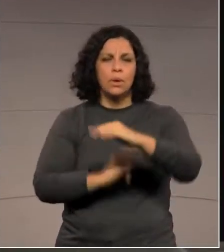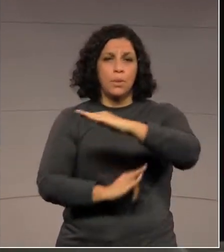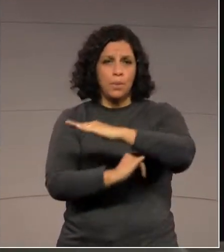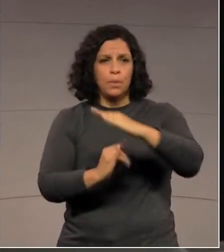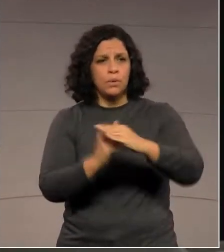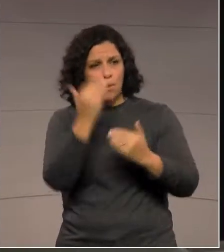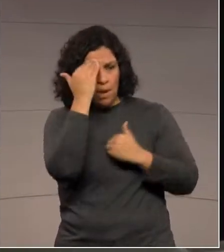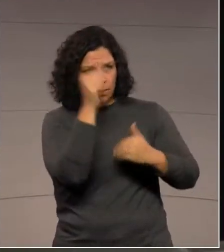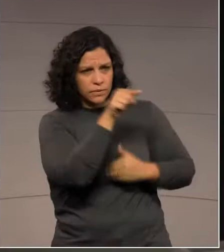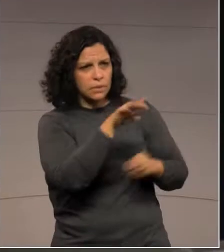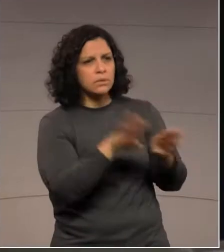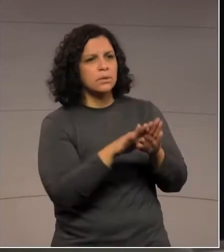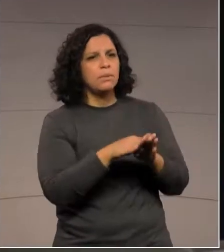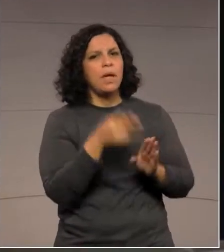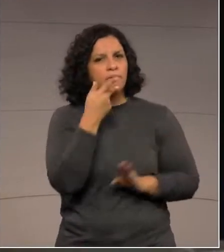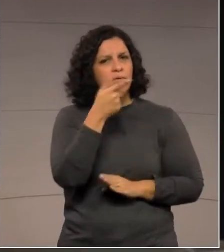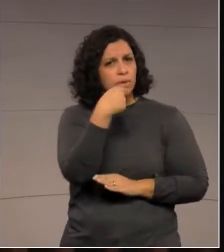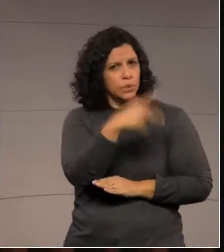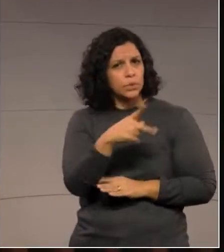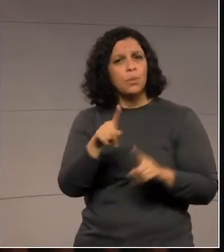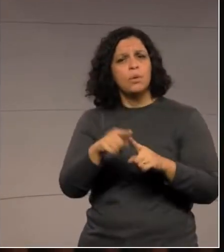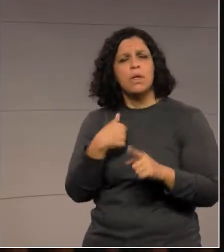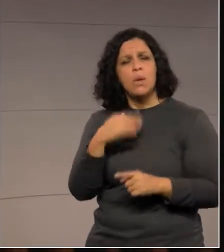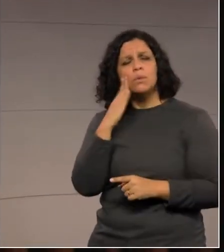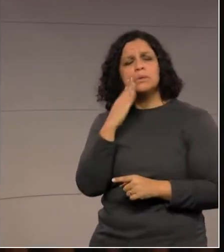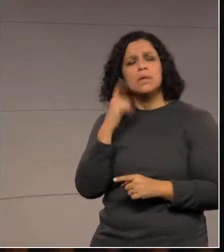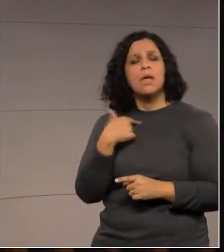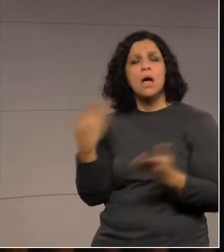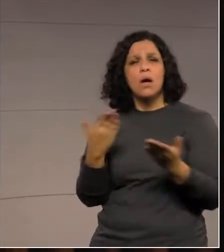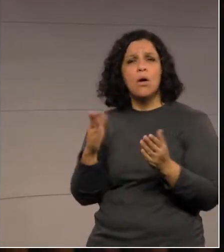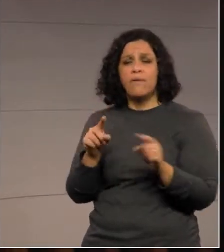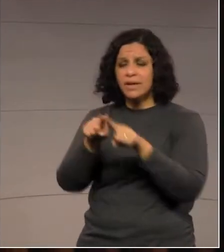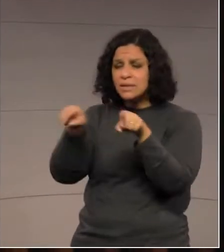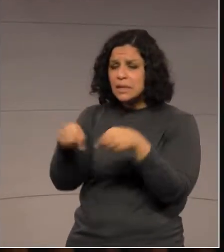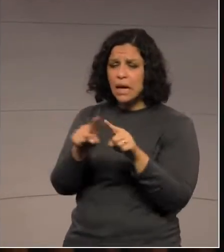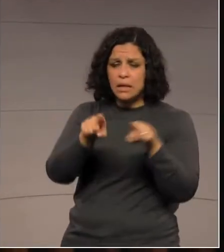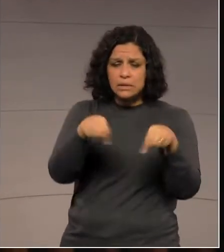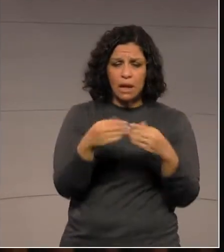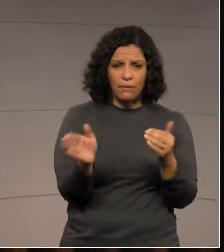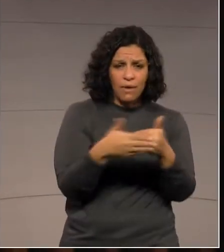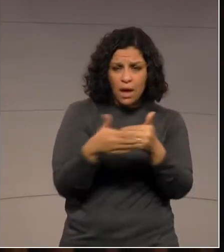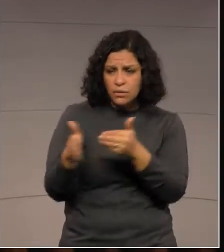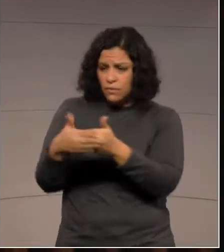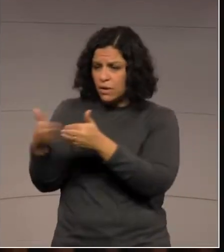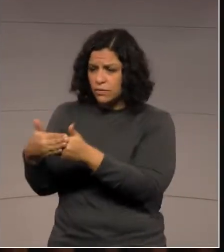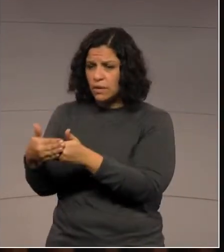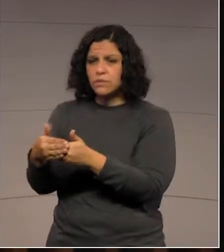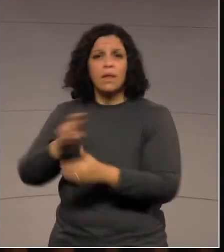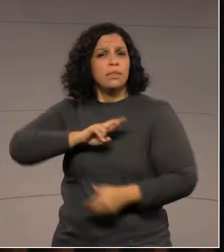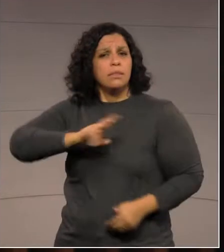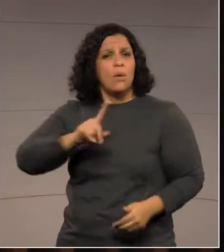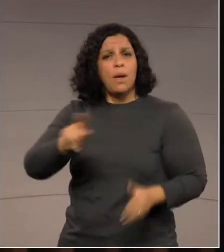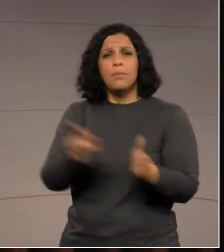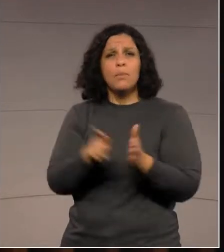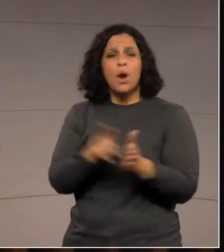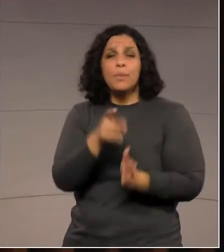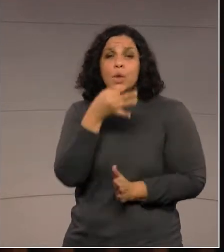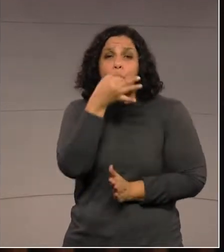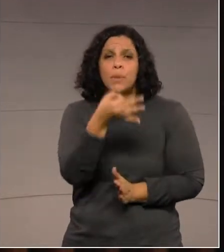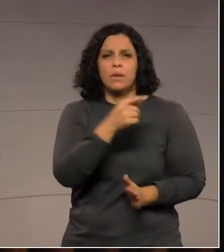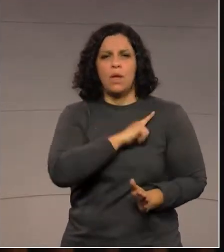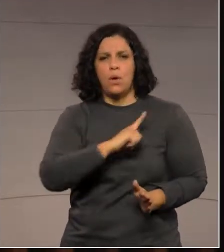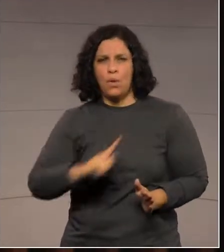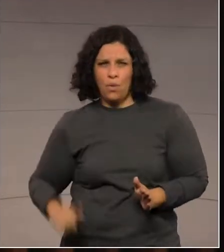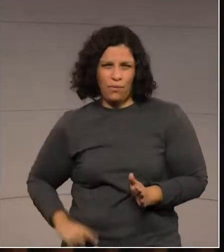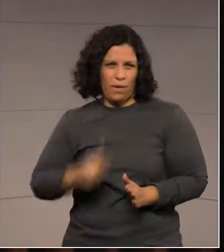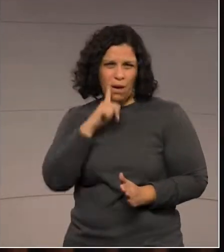deputado Miquel, as palavras, e eu tenho certeza que essa decisão da extinção dos escritórios não partiu do governador. Ele teve, o governador Rati, há poucos dias em Paranavaí,